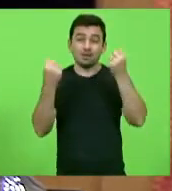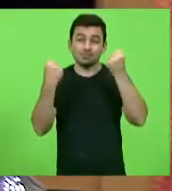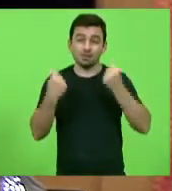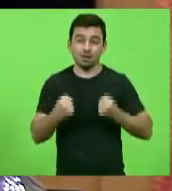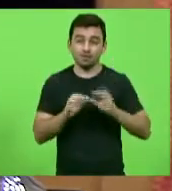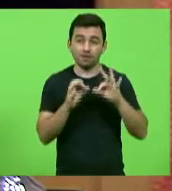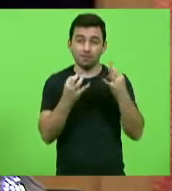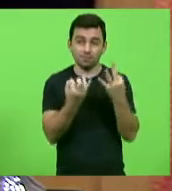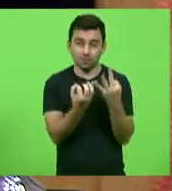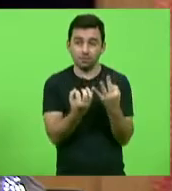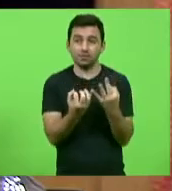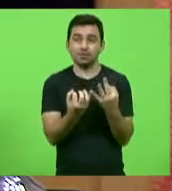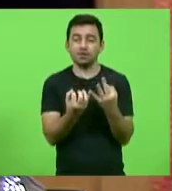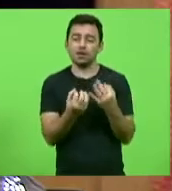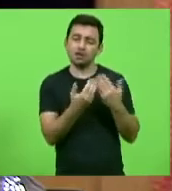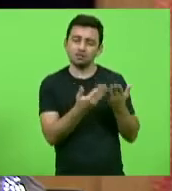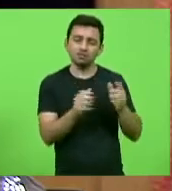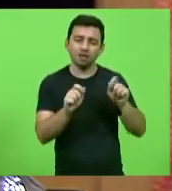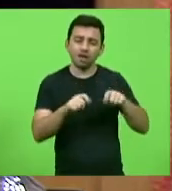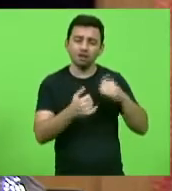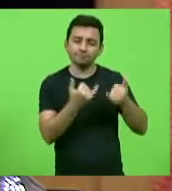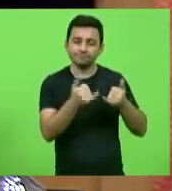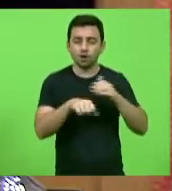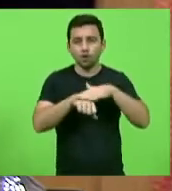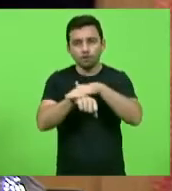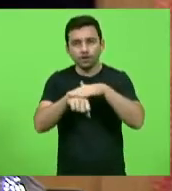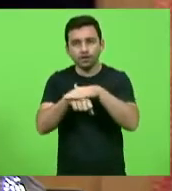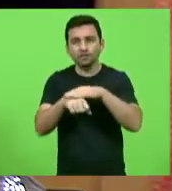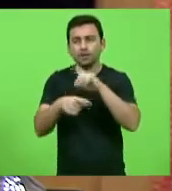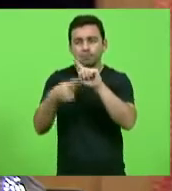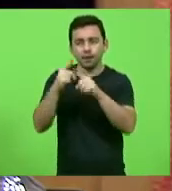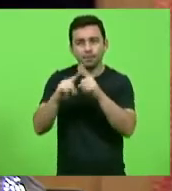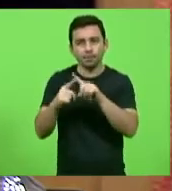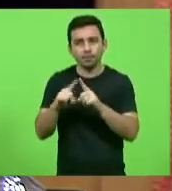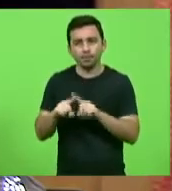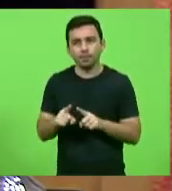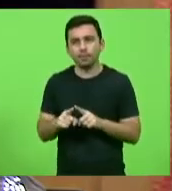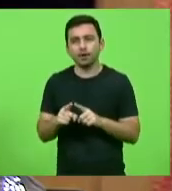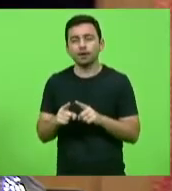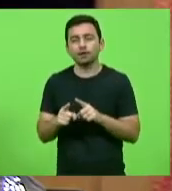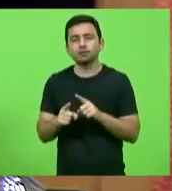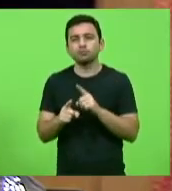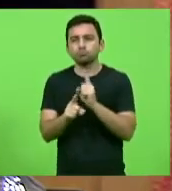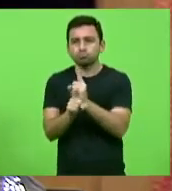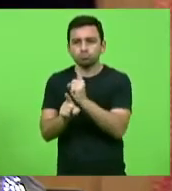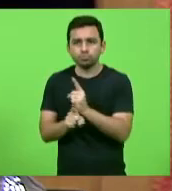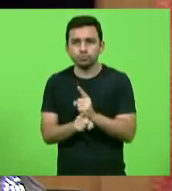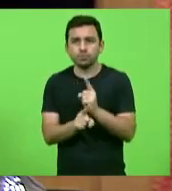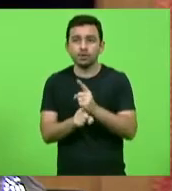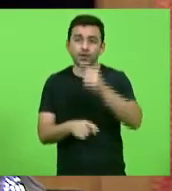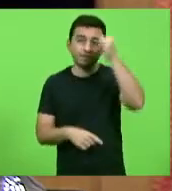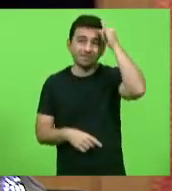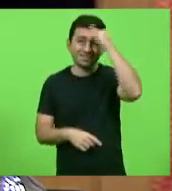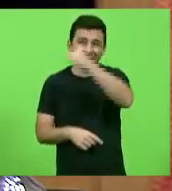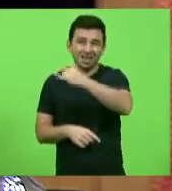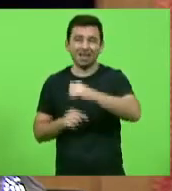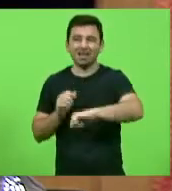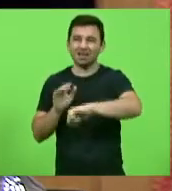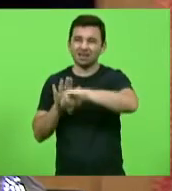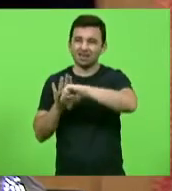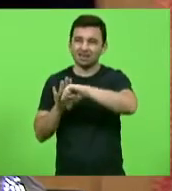sofre e poder ter uma conversa e apurar os fatos para evitar que os crimes